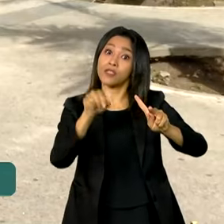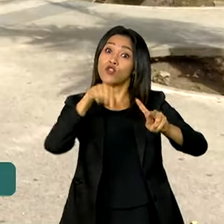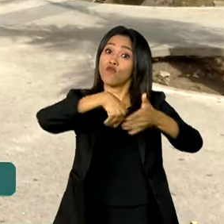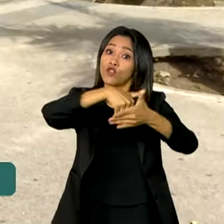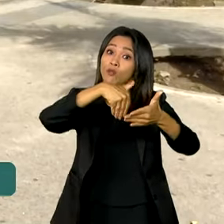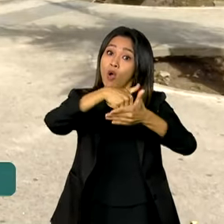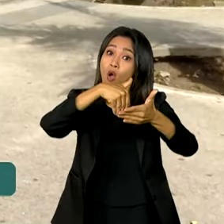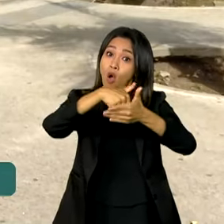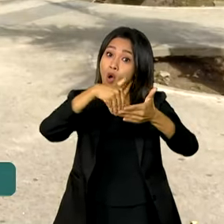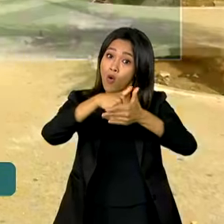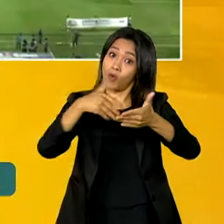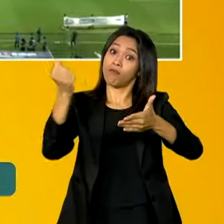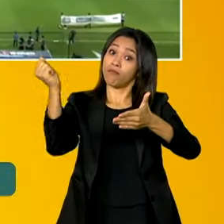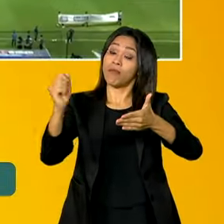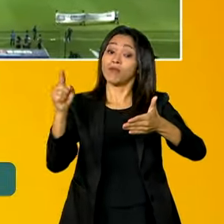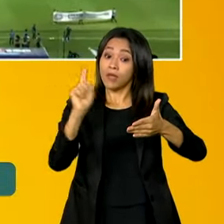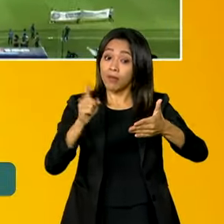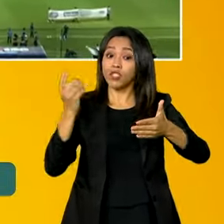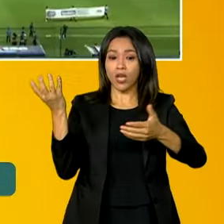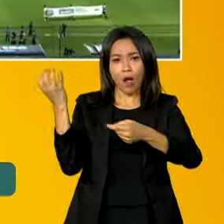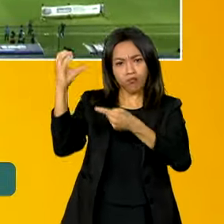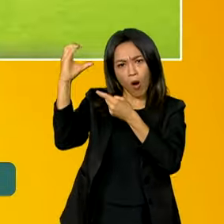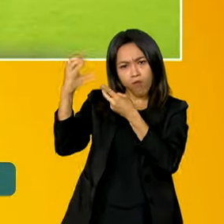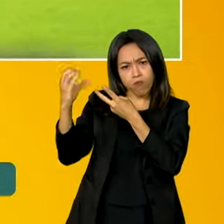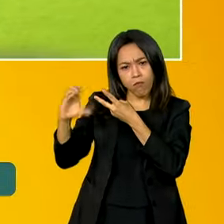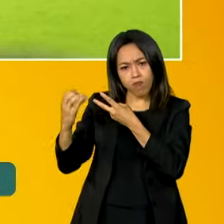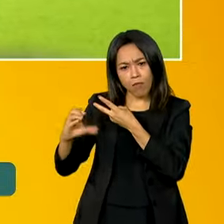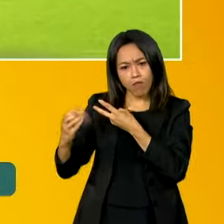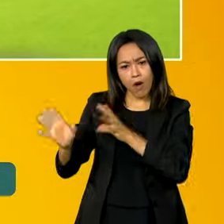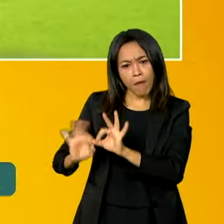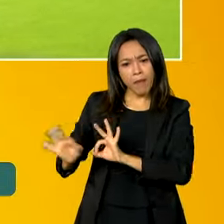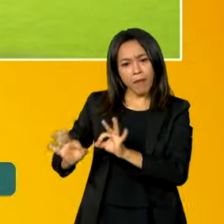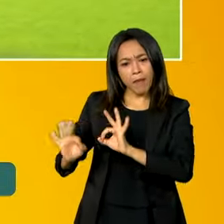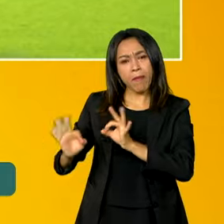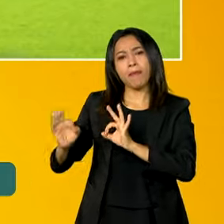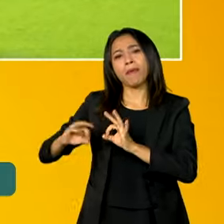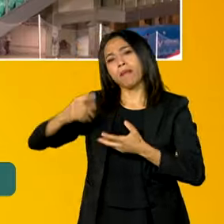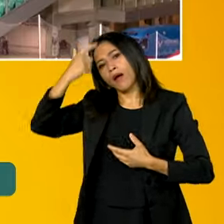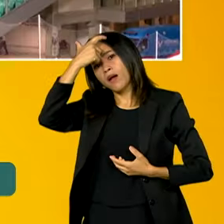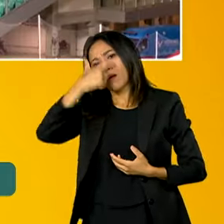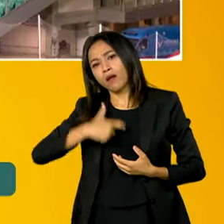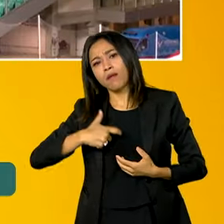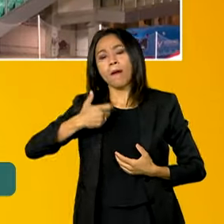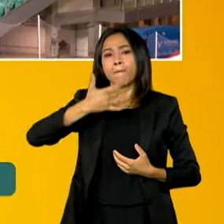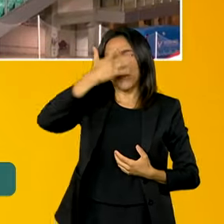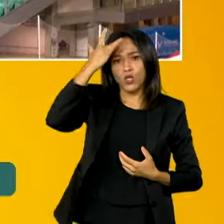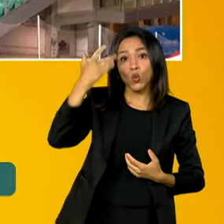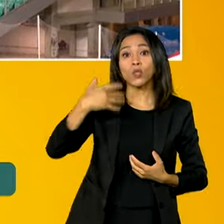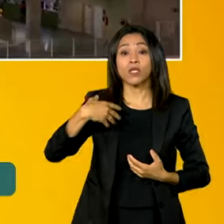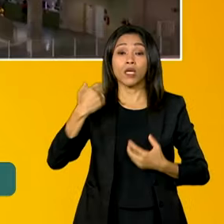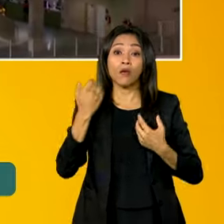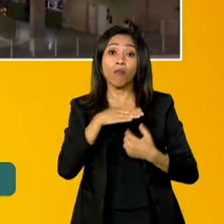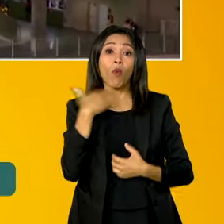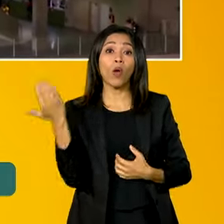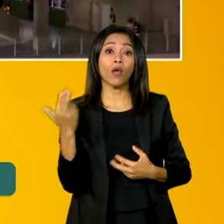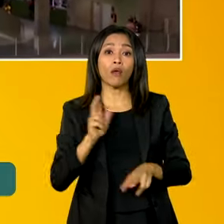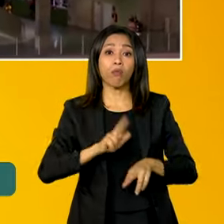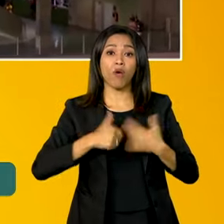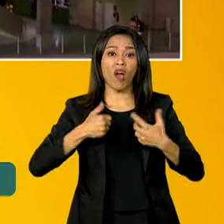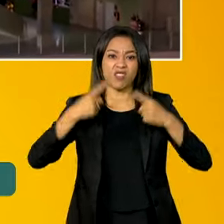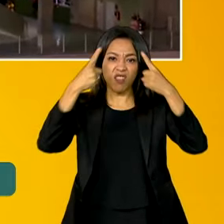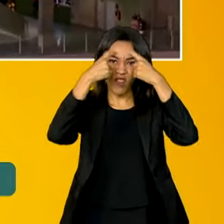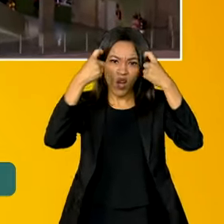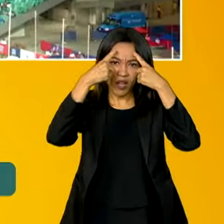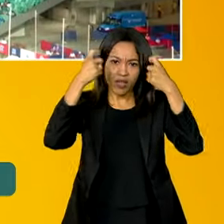Paz. Também foram produzidos vídeos que serão compartilhados com depoimentos de parentes, de pessoas que morreram em decorrência da